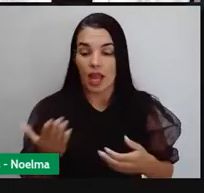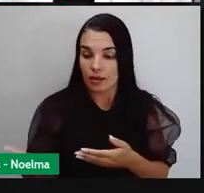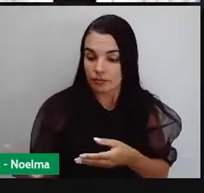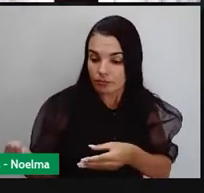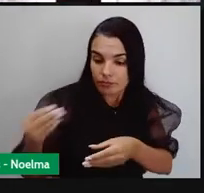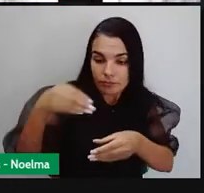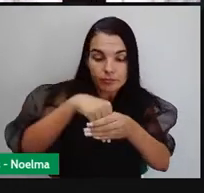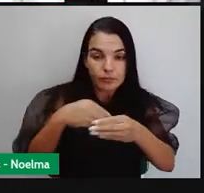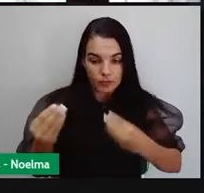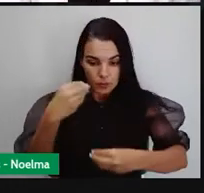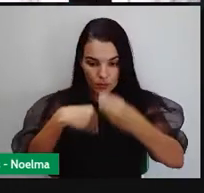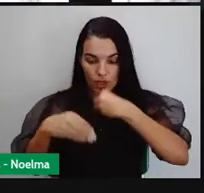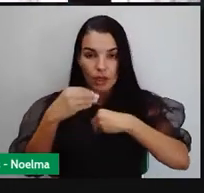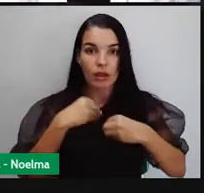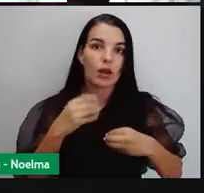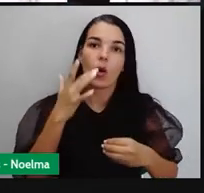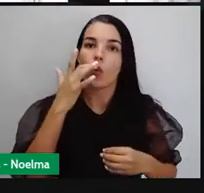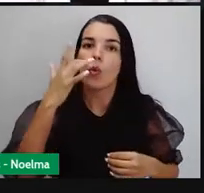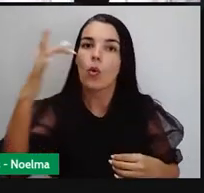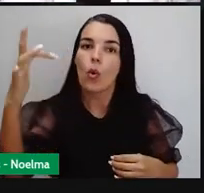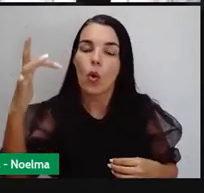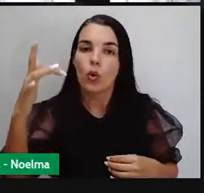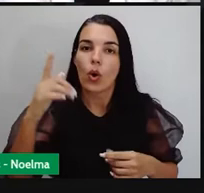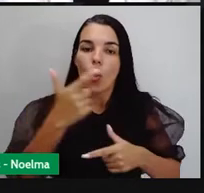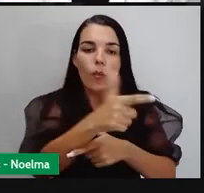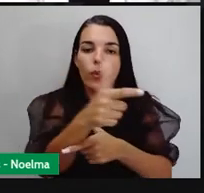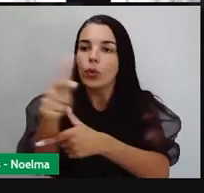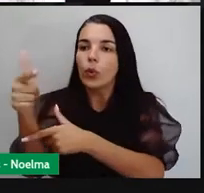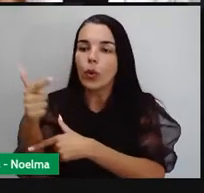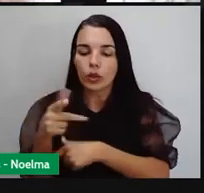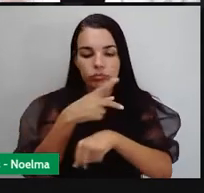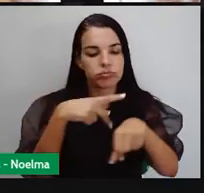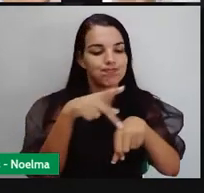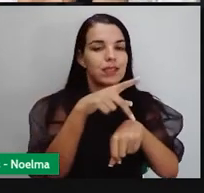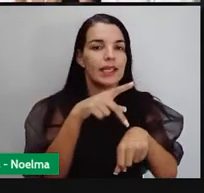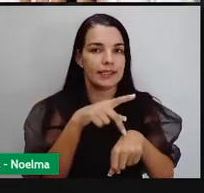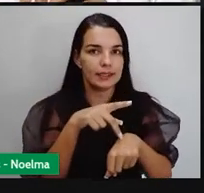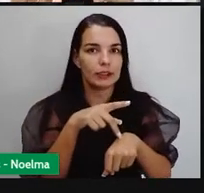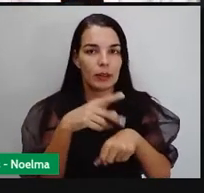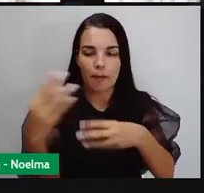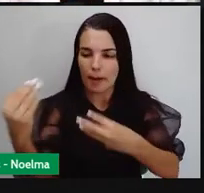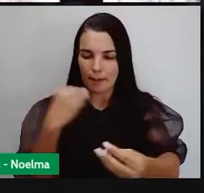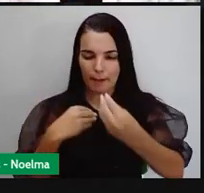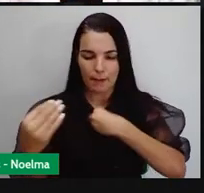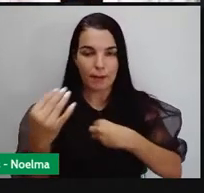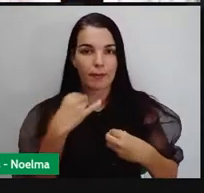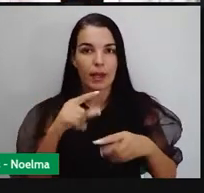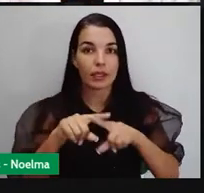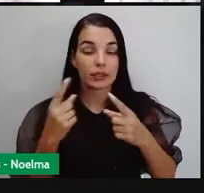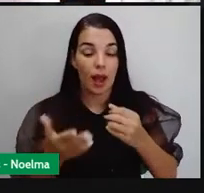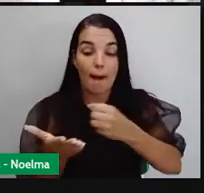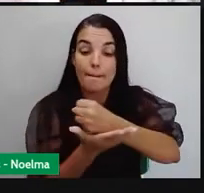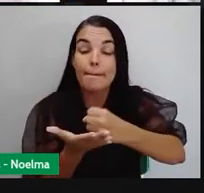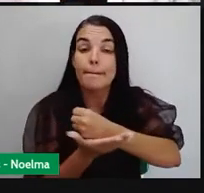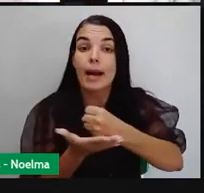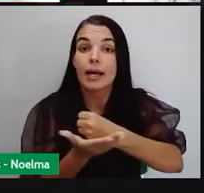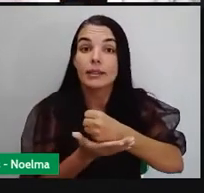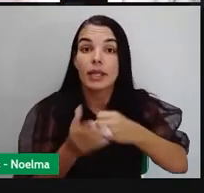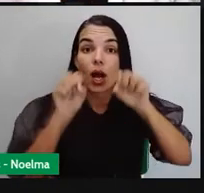para si o ouro que era produzido por outros países. Então, a primeira parte do mercantilismo é essa.